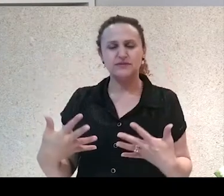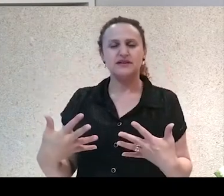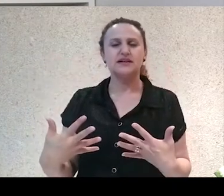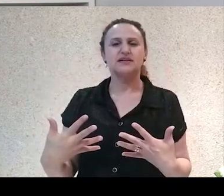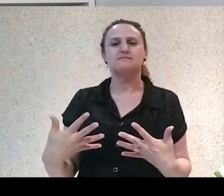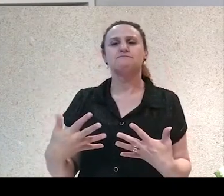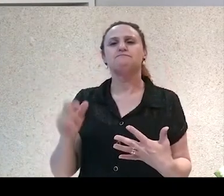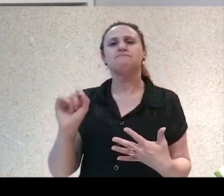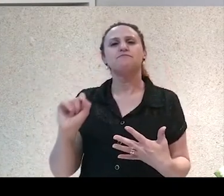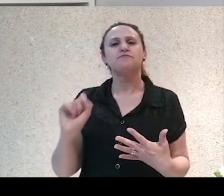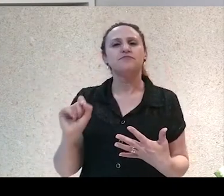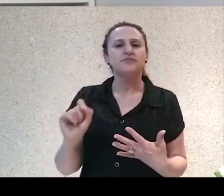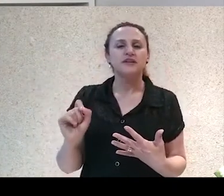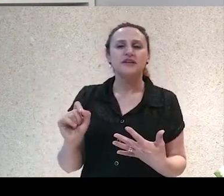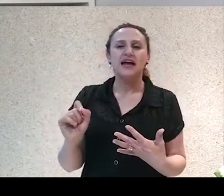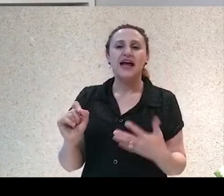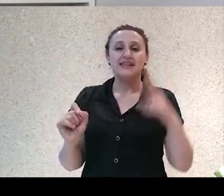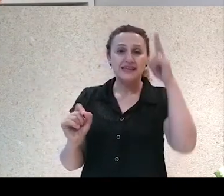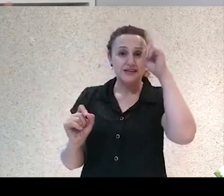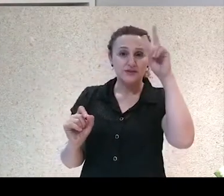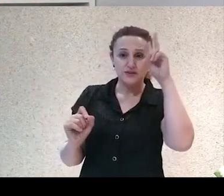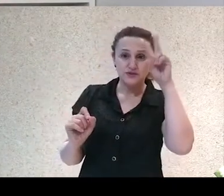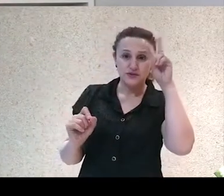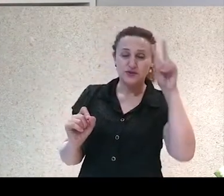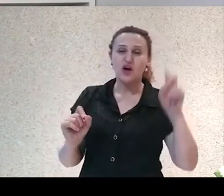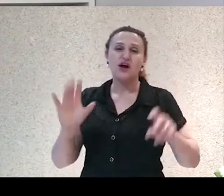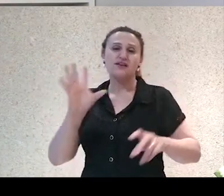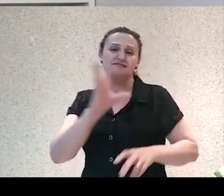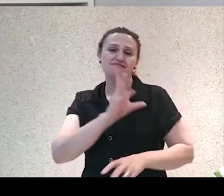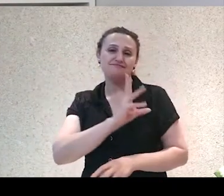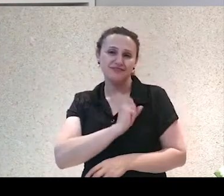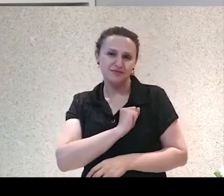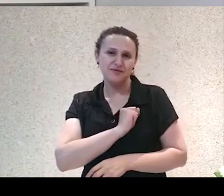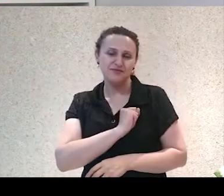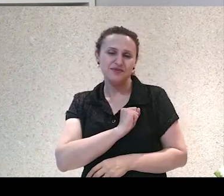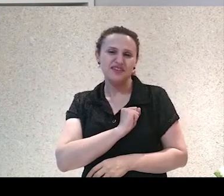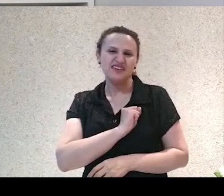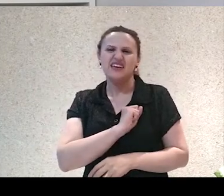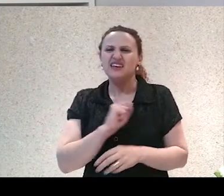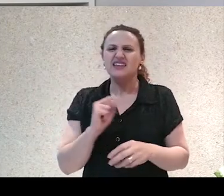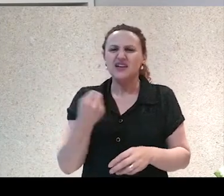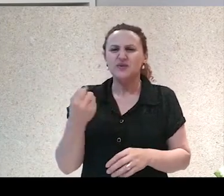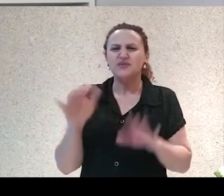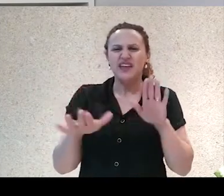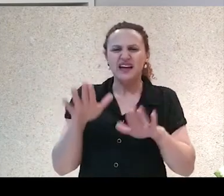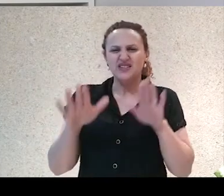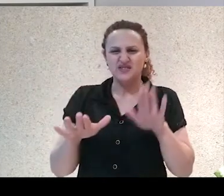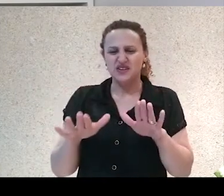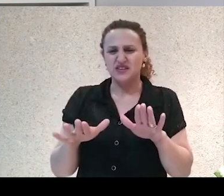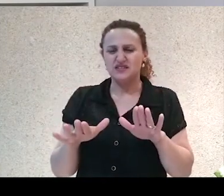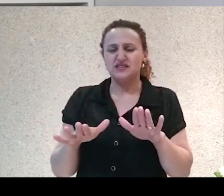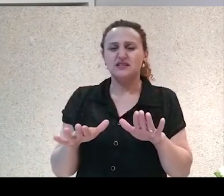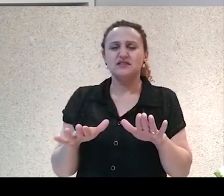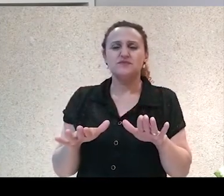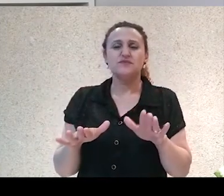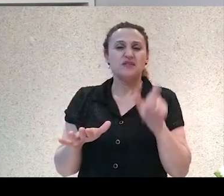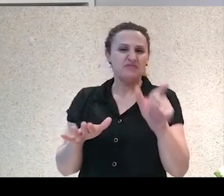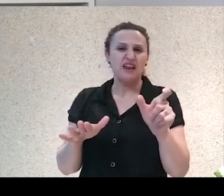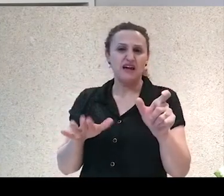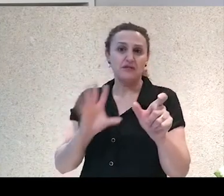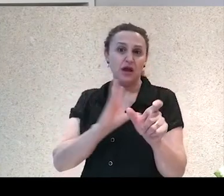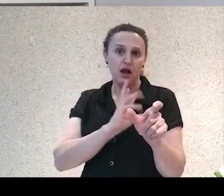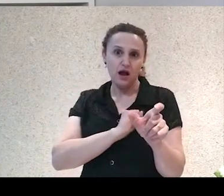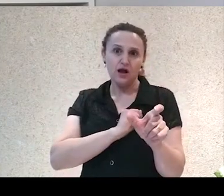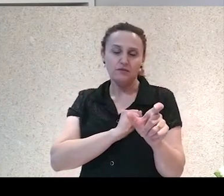quando eu fiquei com medo cada vez maior desse amor. Então, muitas vezes, aquilo que se chama amor pode